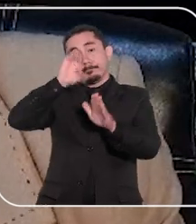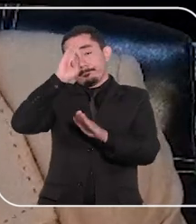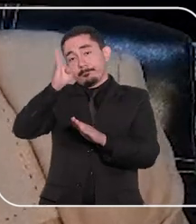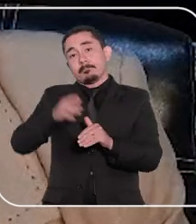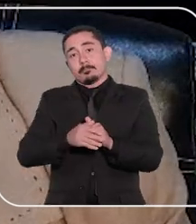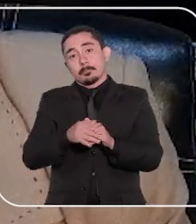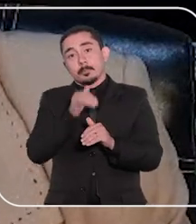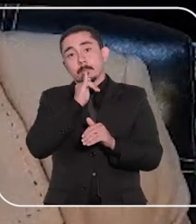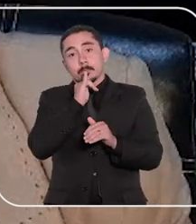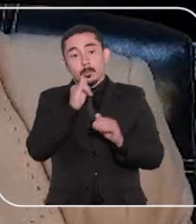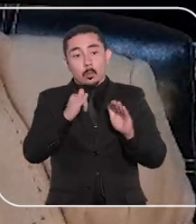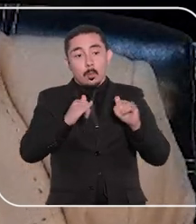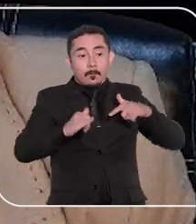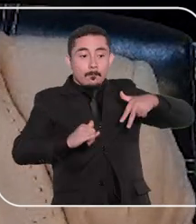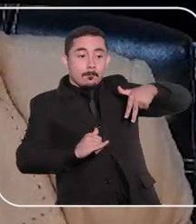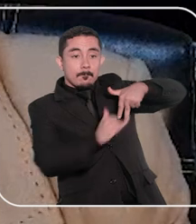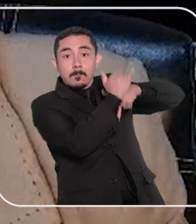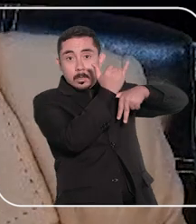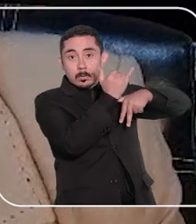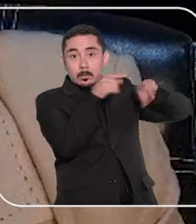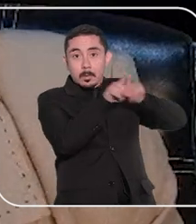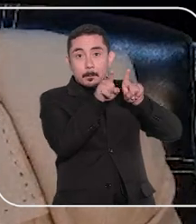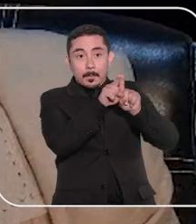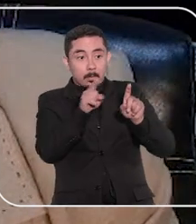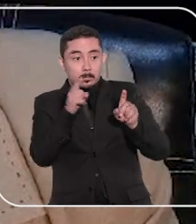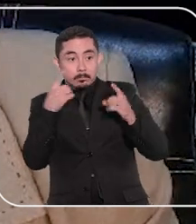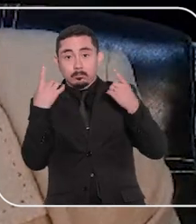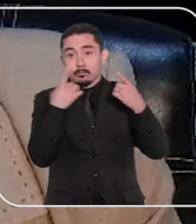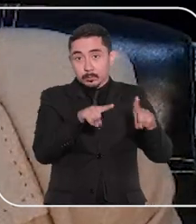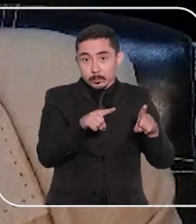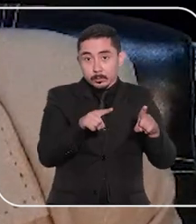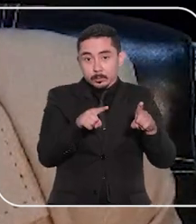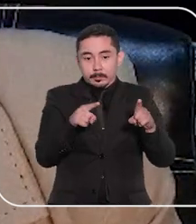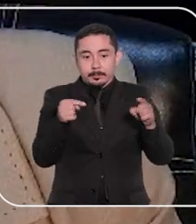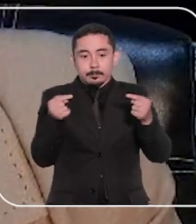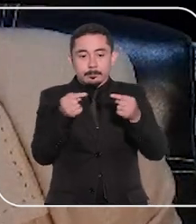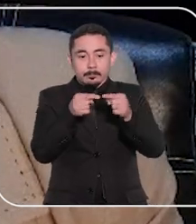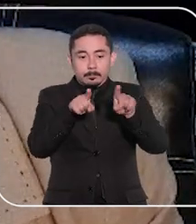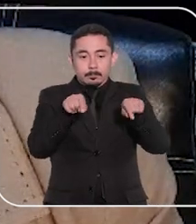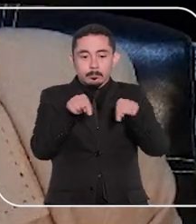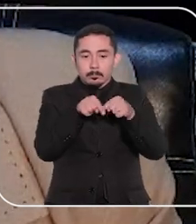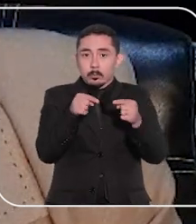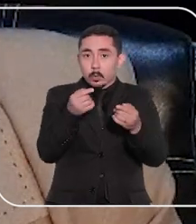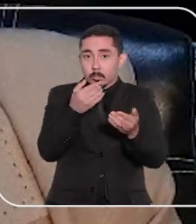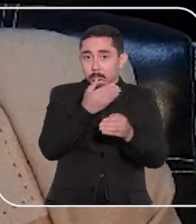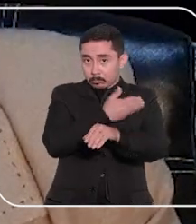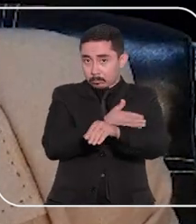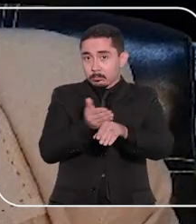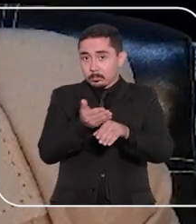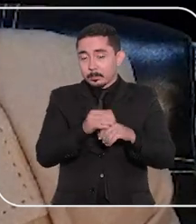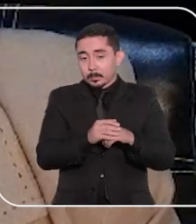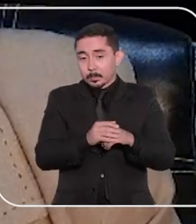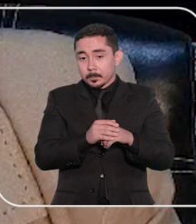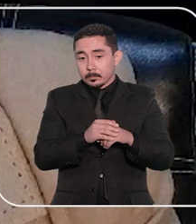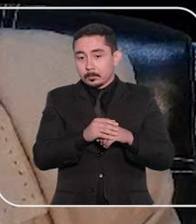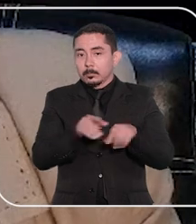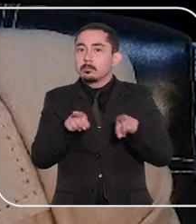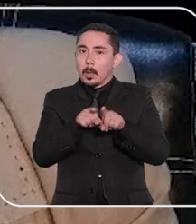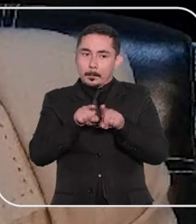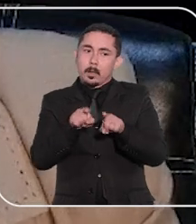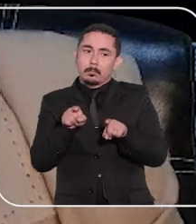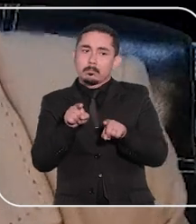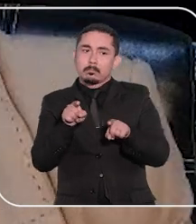vítima e agressor são colocados em ambientes comuns. claro que é resguardada